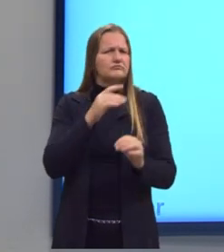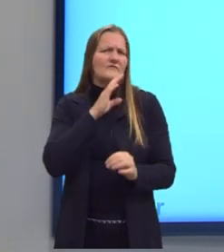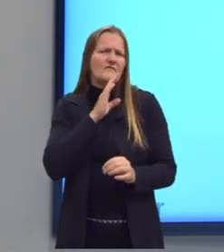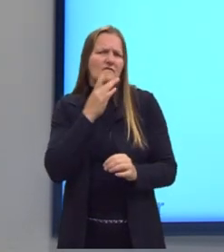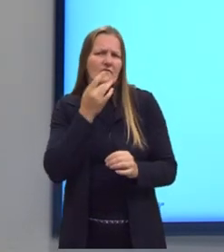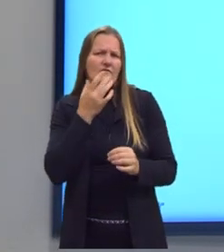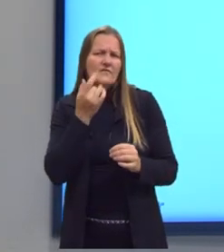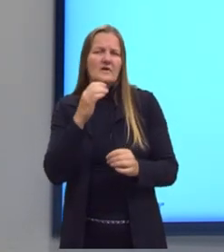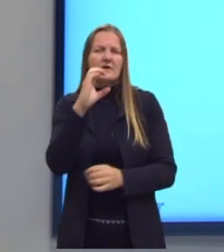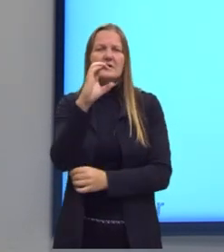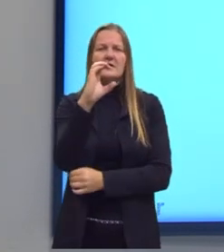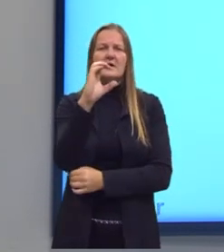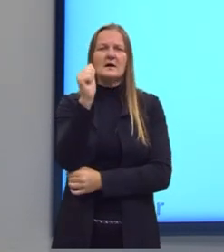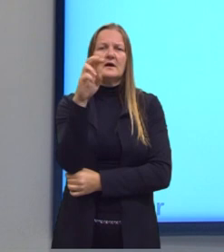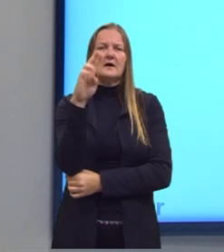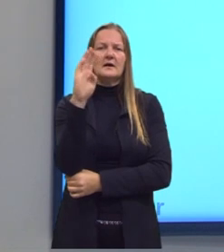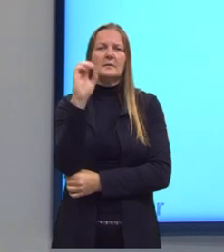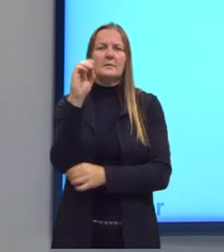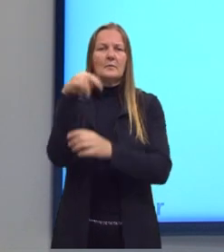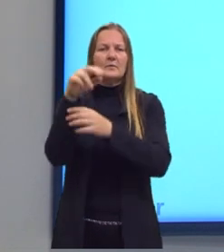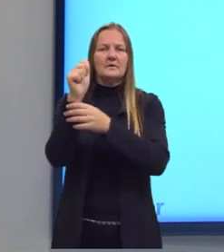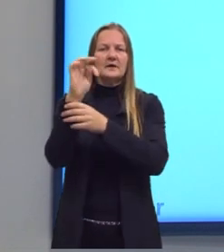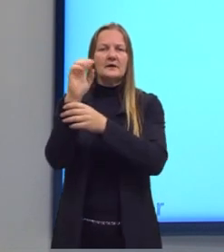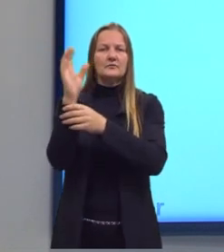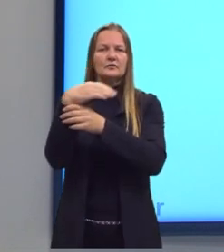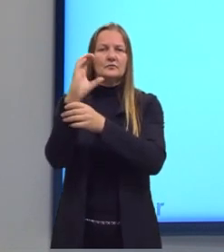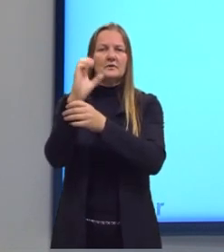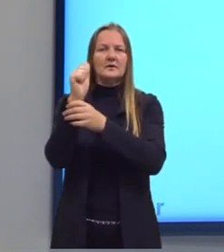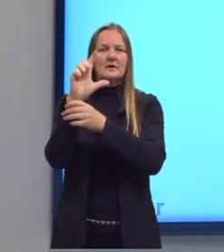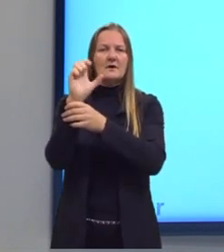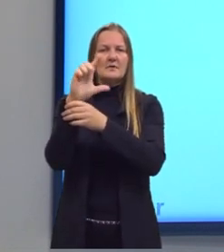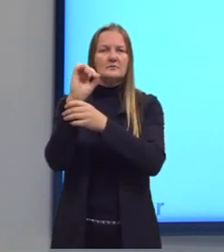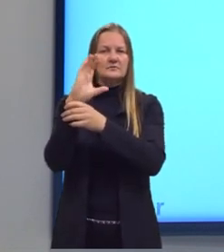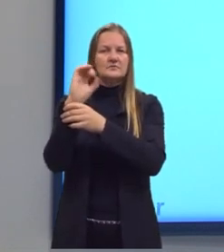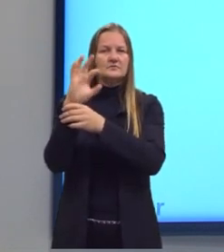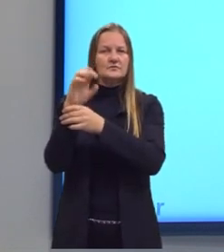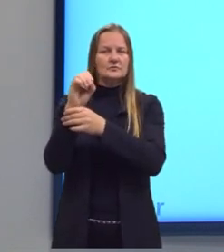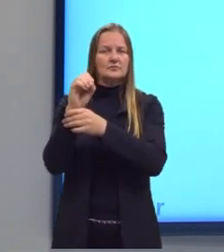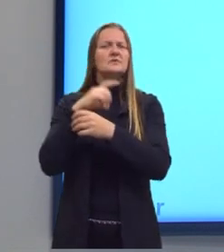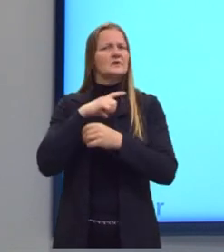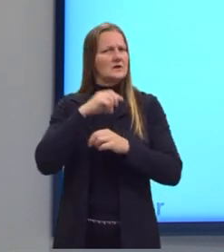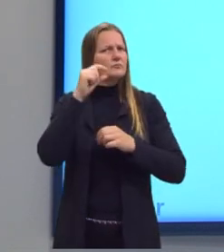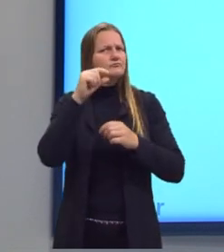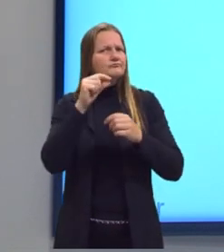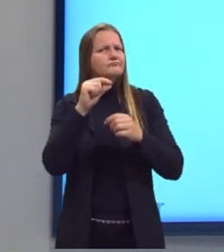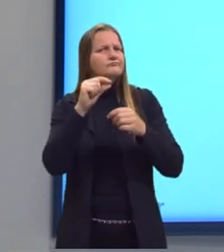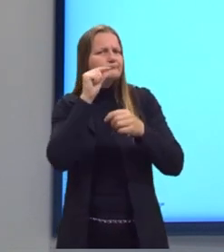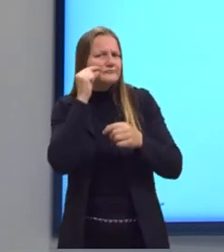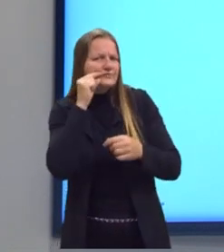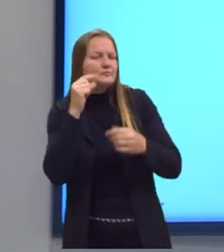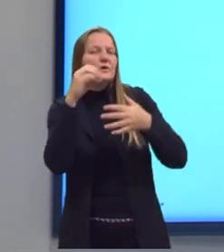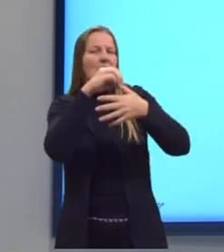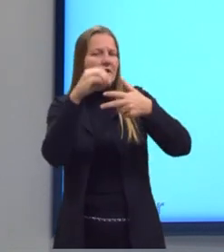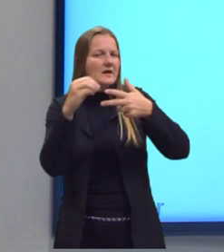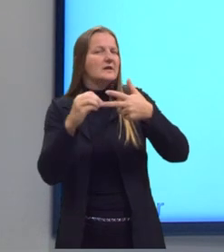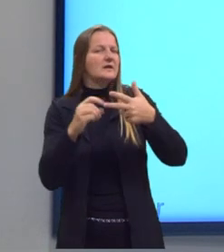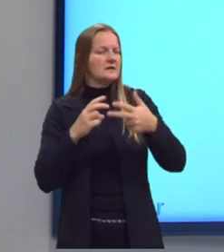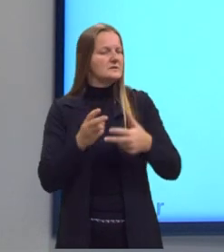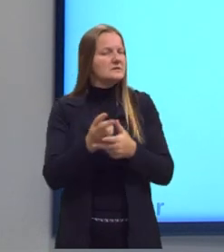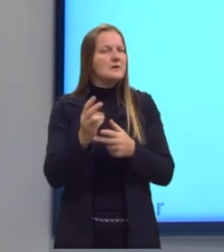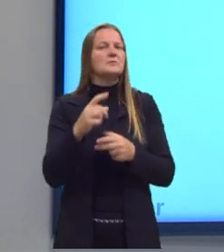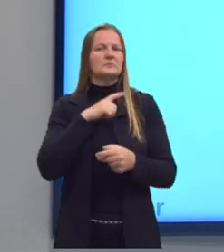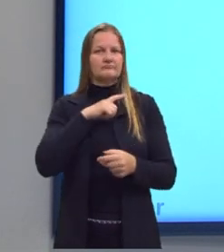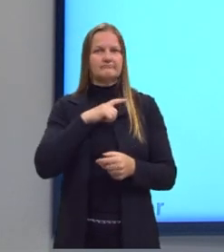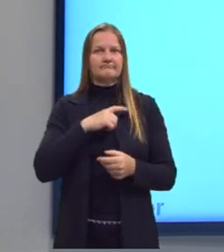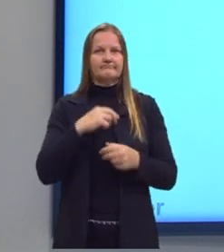carbonato de cálcio. Ela aparece em muitas das questões de vestibular e ENEM. É importante a gente